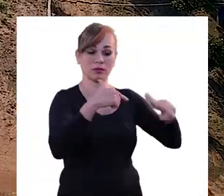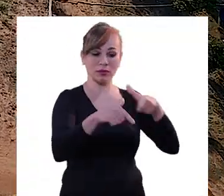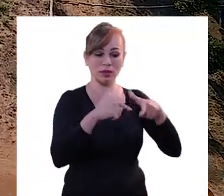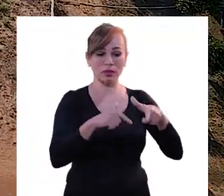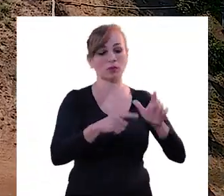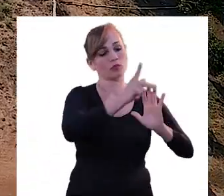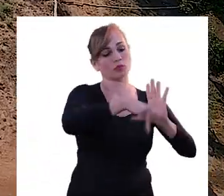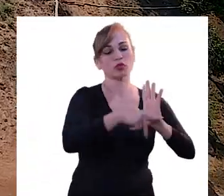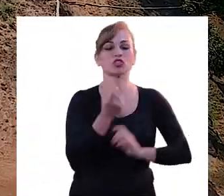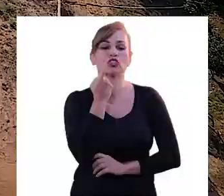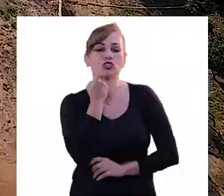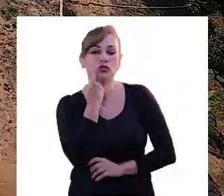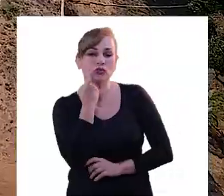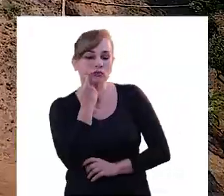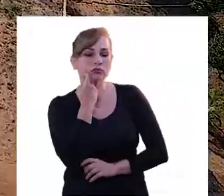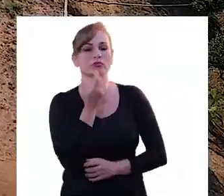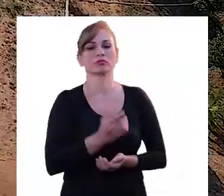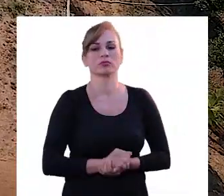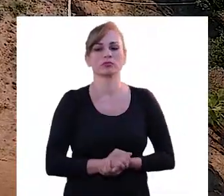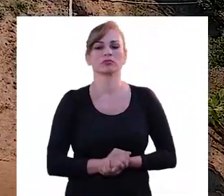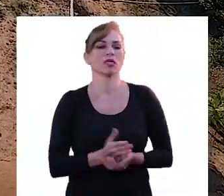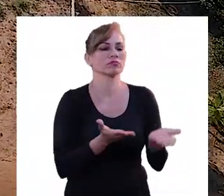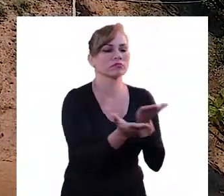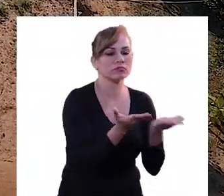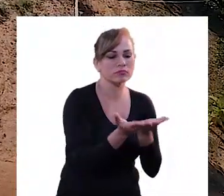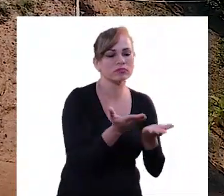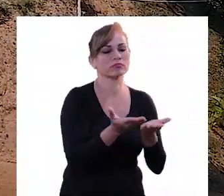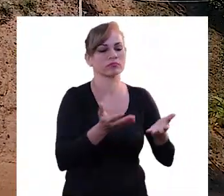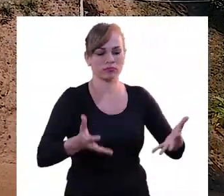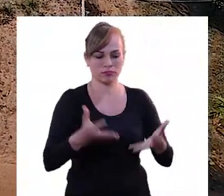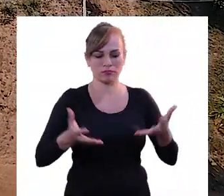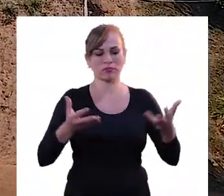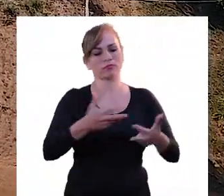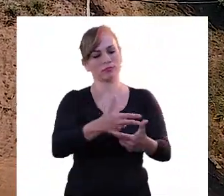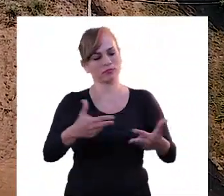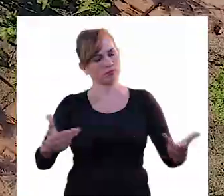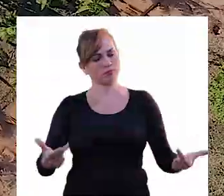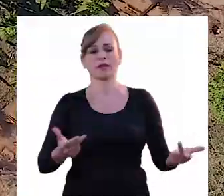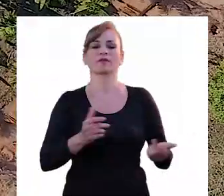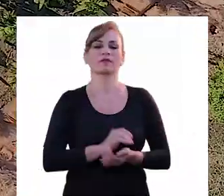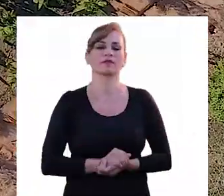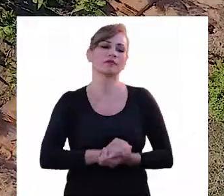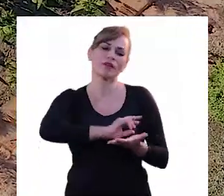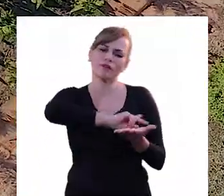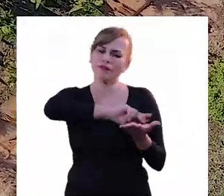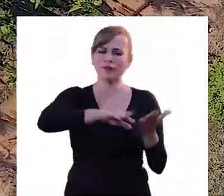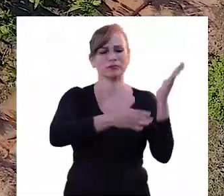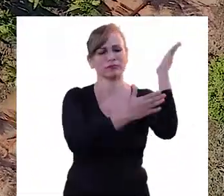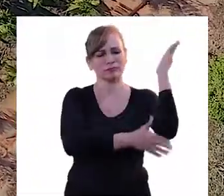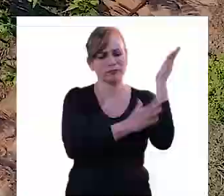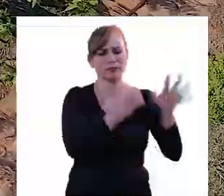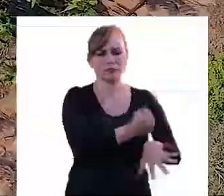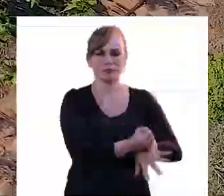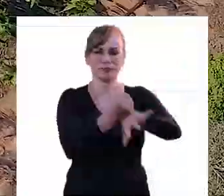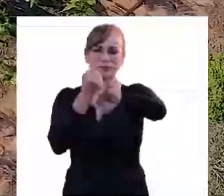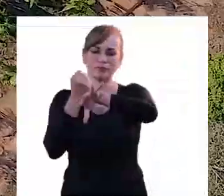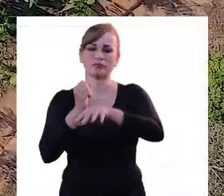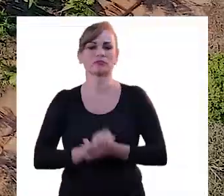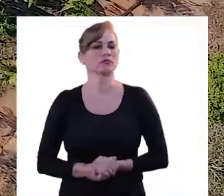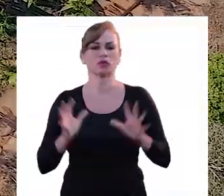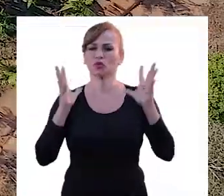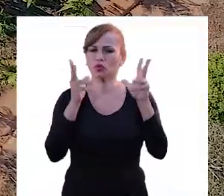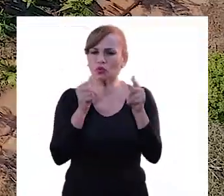trabalhamos com projetos de piscicultura, nós temos aqui mudas, hortaliças, plantações, cultivos de